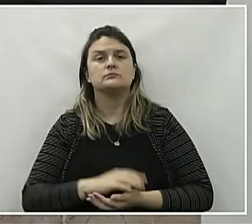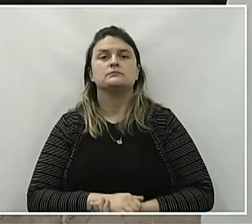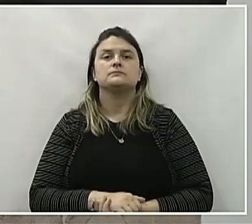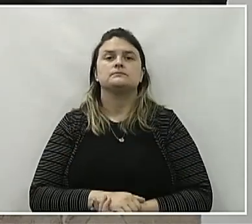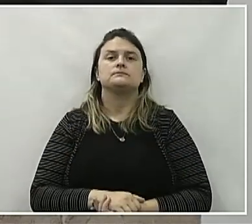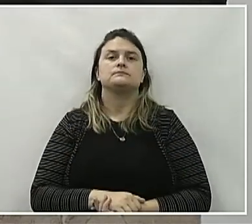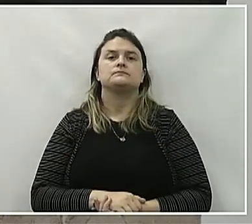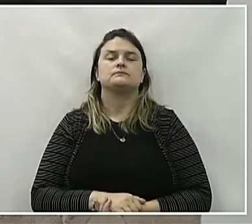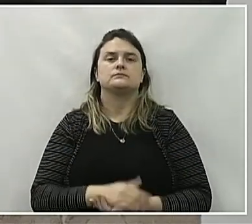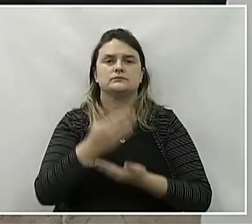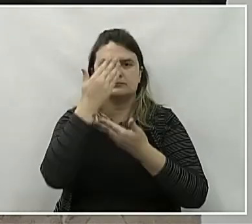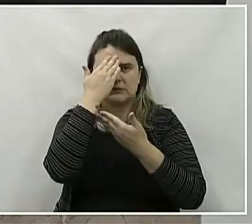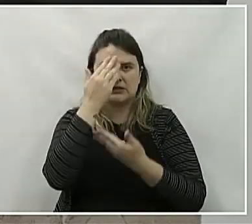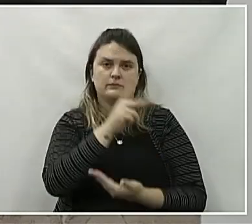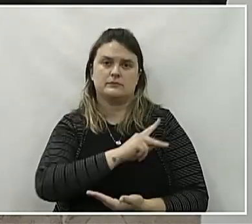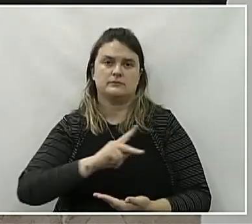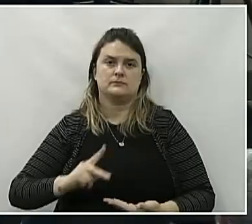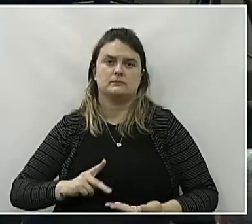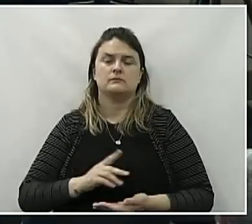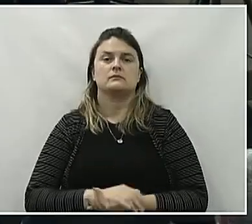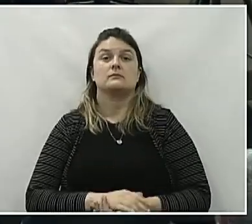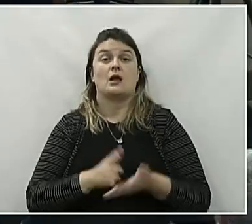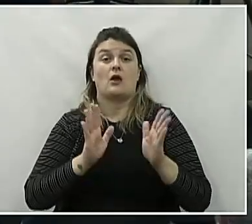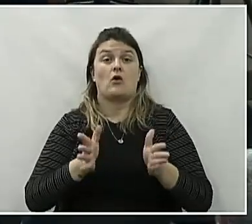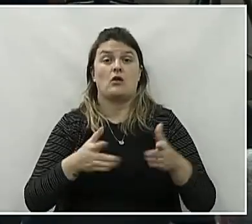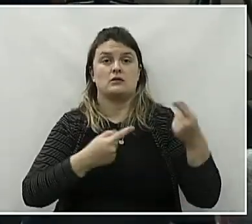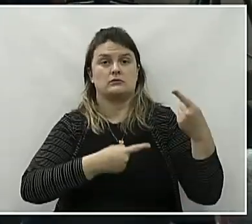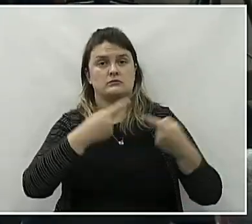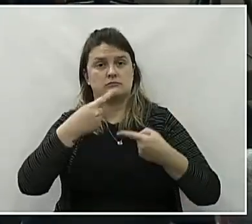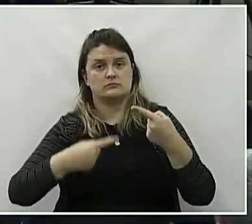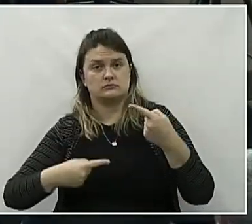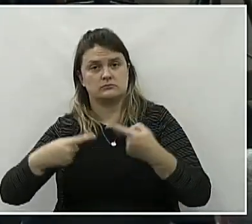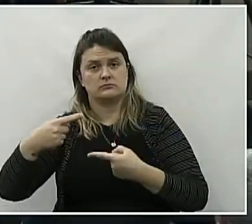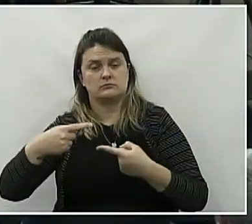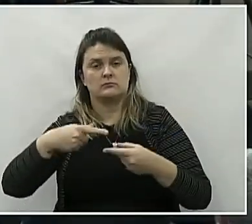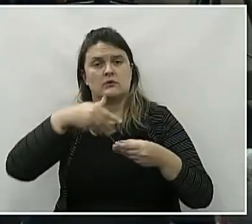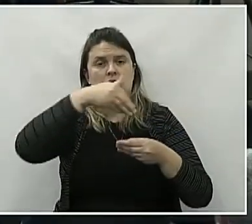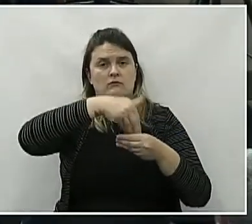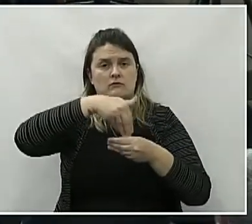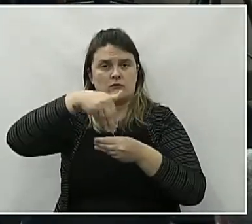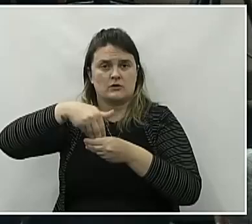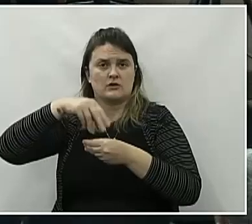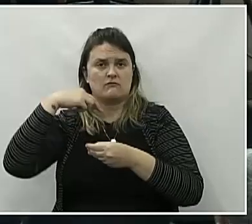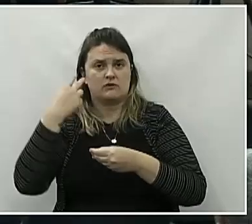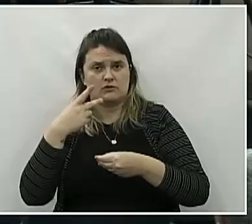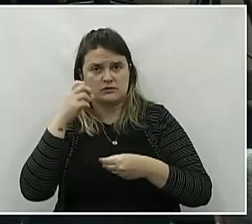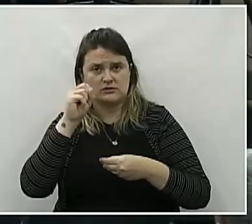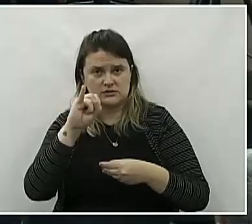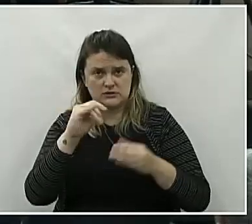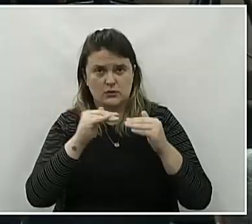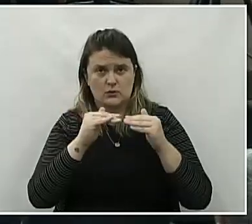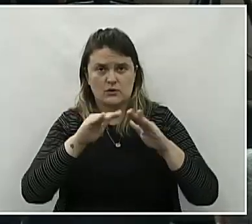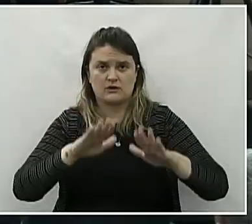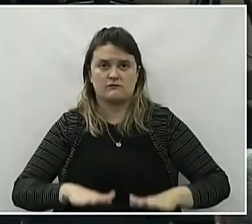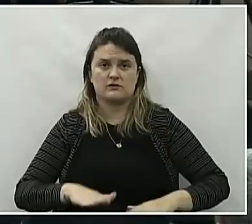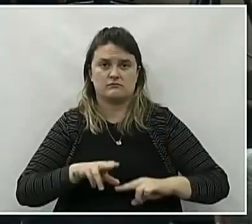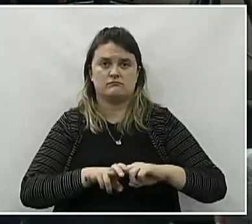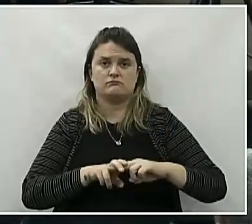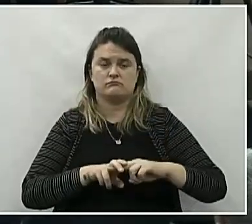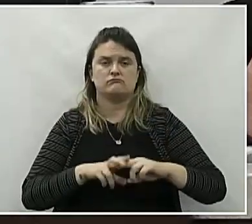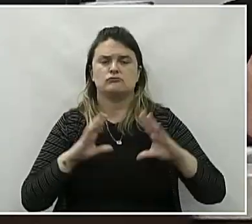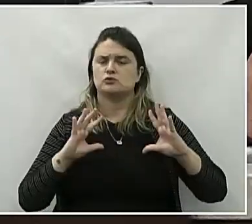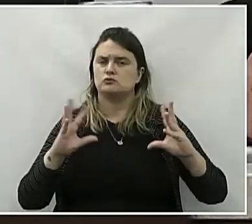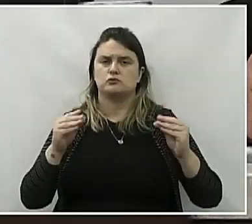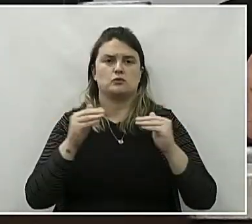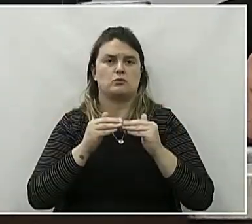também. Muito obrigado, senhor presidente. Em discussão, em votação, senhores vereadores, que aprovam, permaneçam como estão.